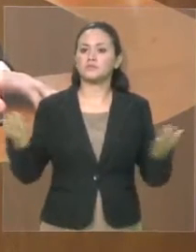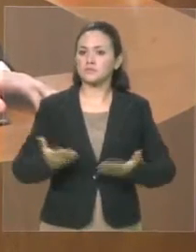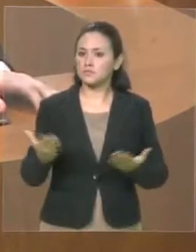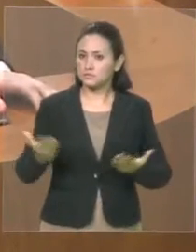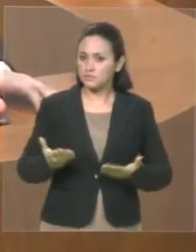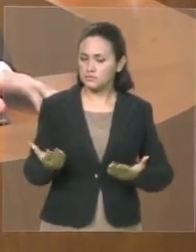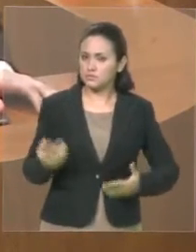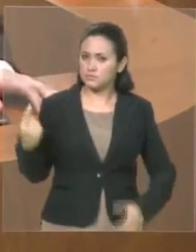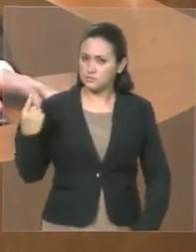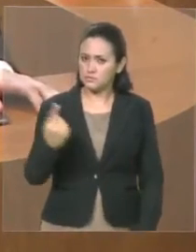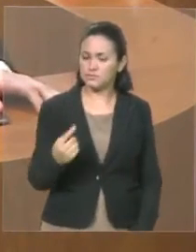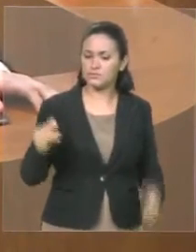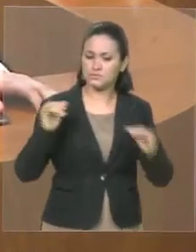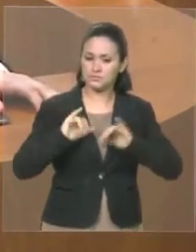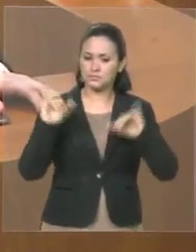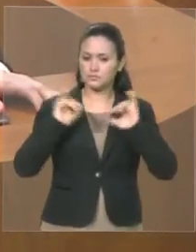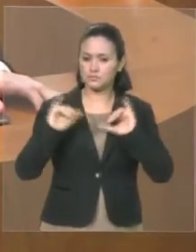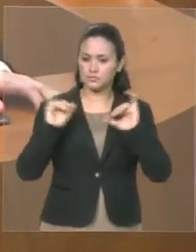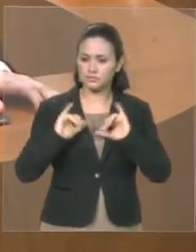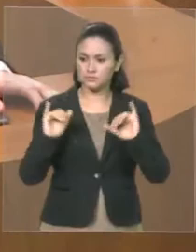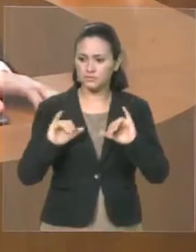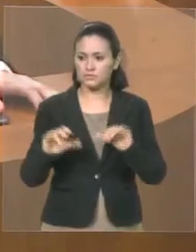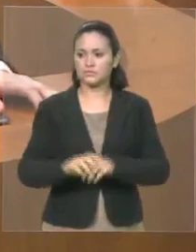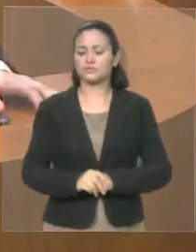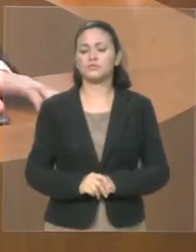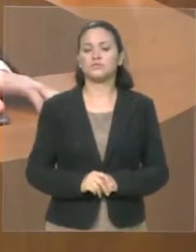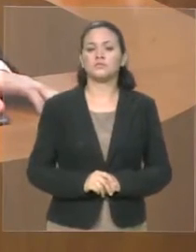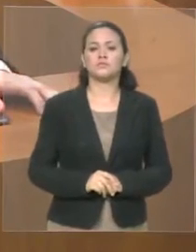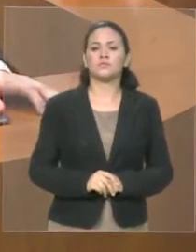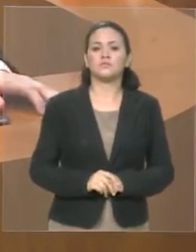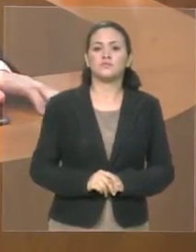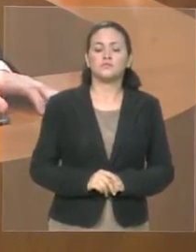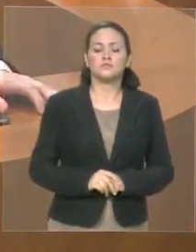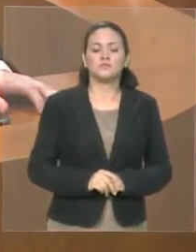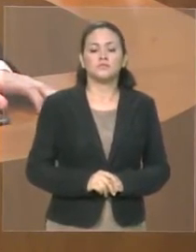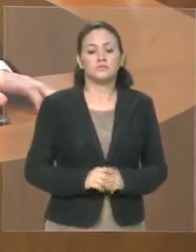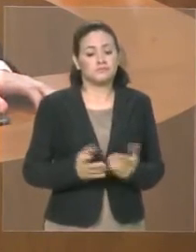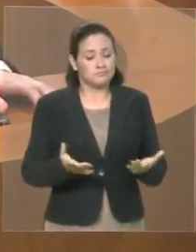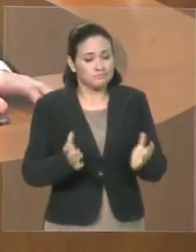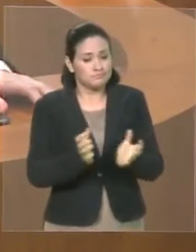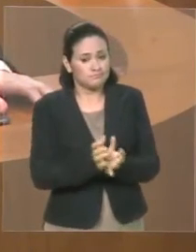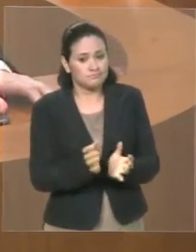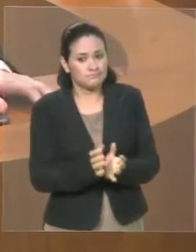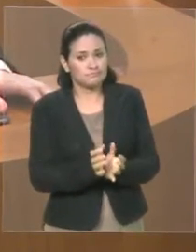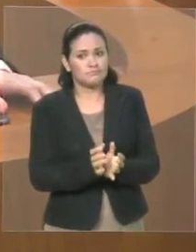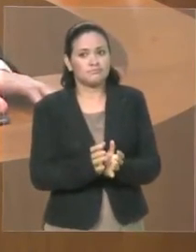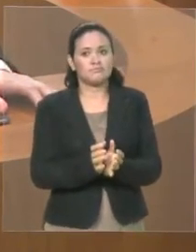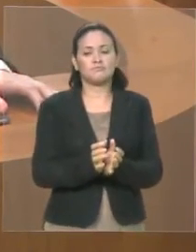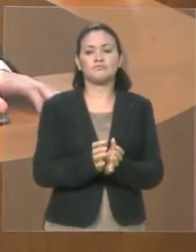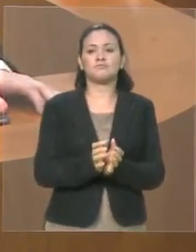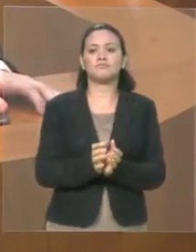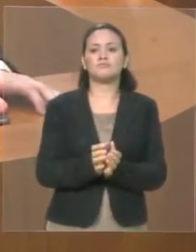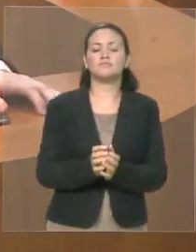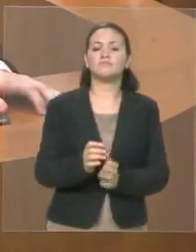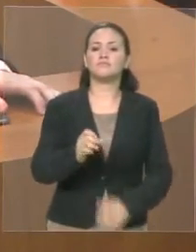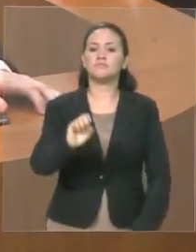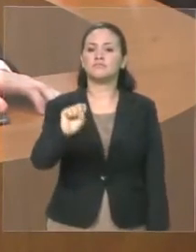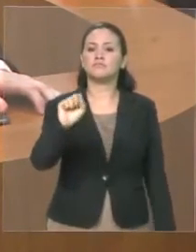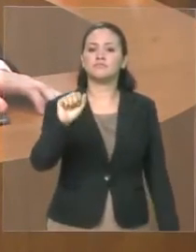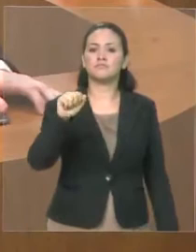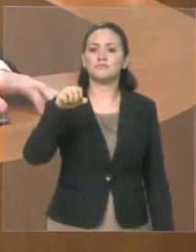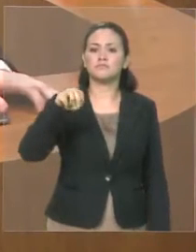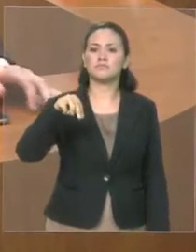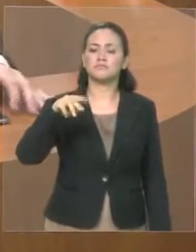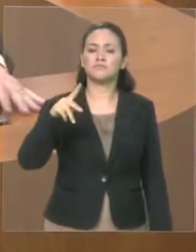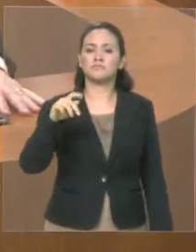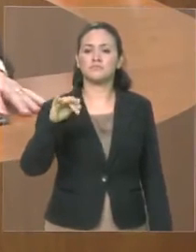falar do nosso querido Sampaio Corrêa, presidido pelo colega Sérgio